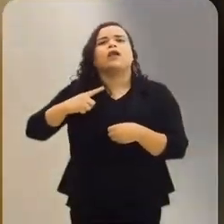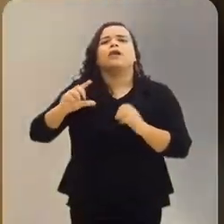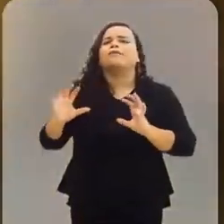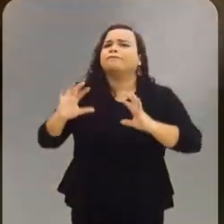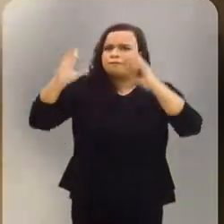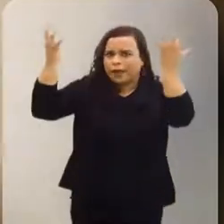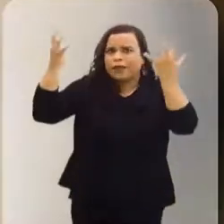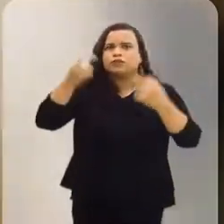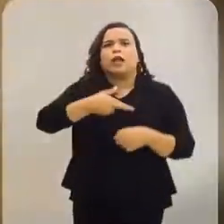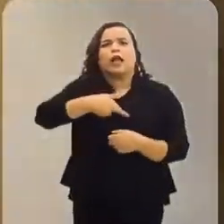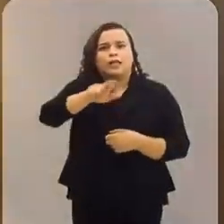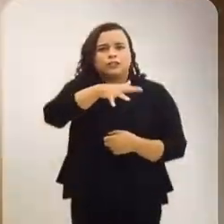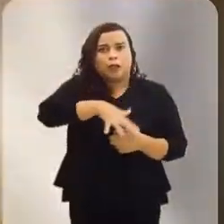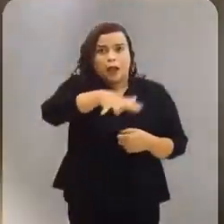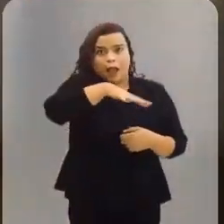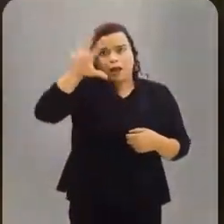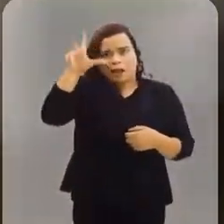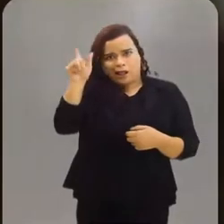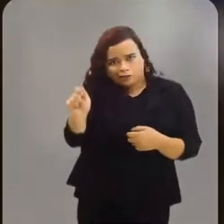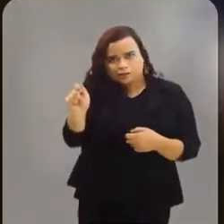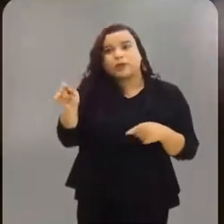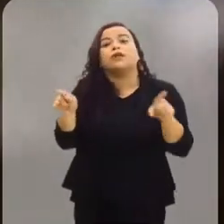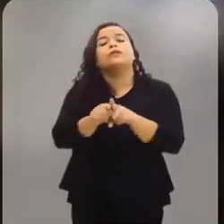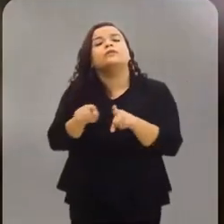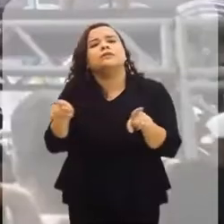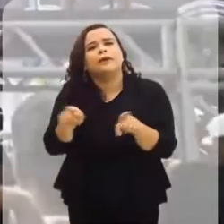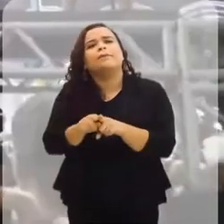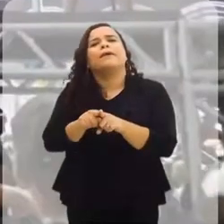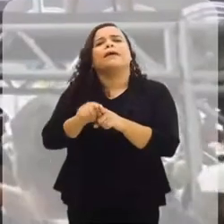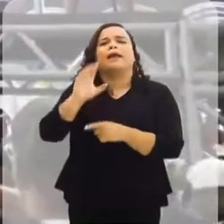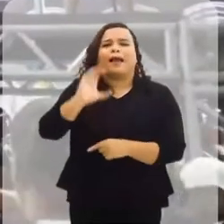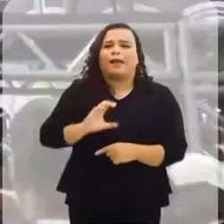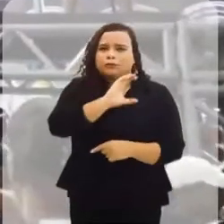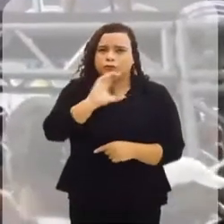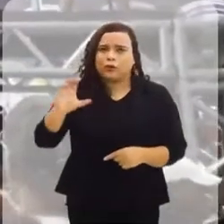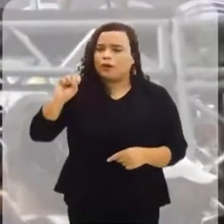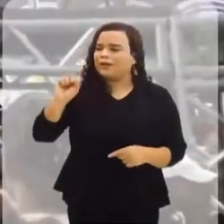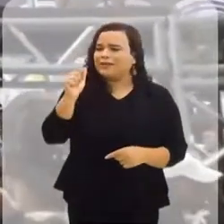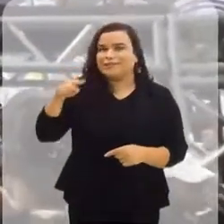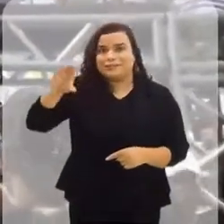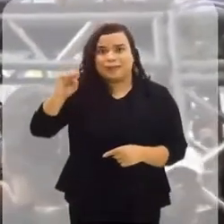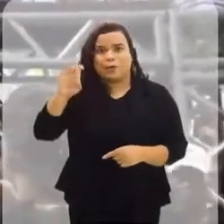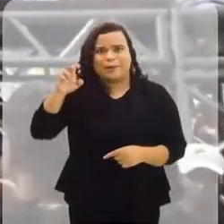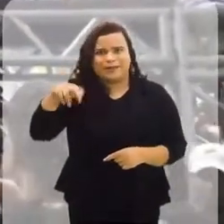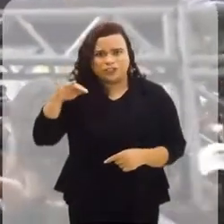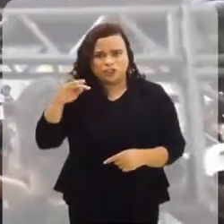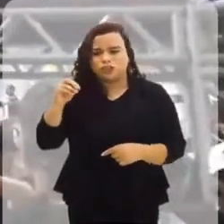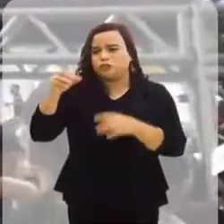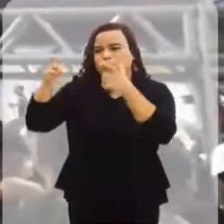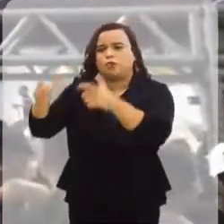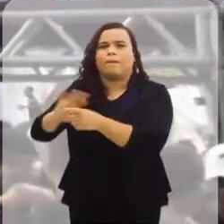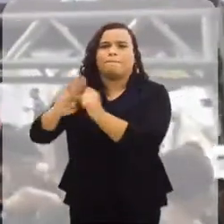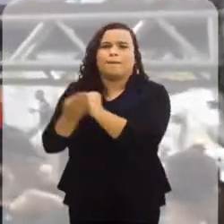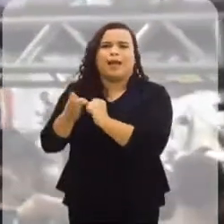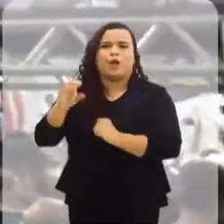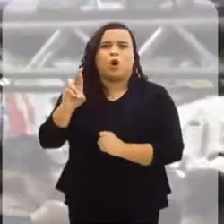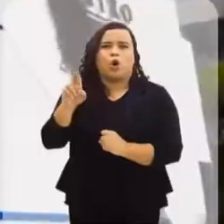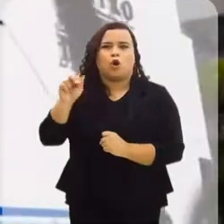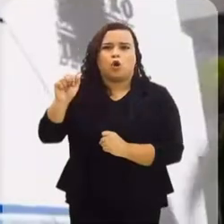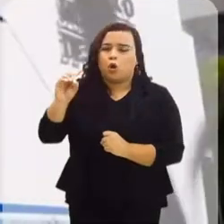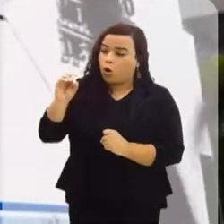Festival de Oxum, das religiões de matriz africana, e a Católica de São Benedito, no bairro de Coroa Grande.